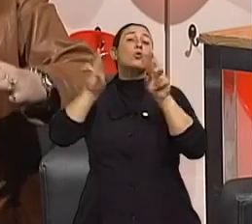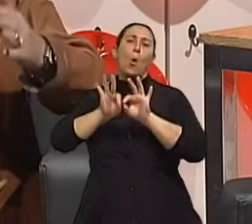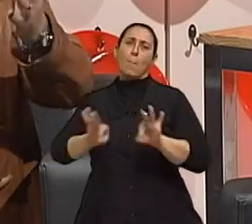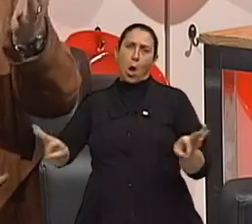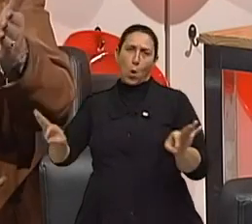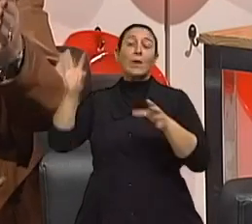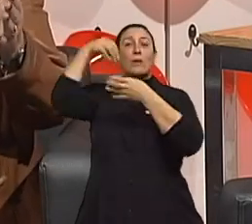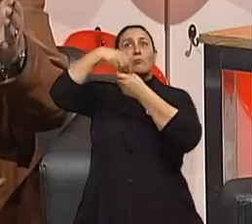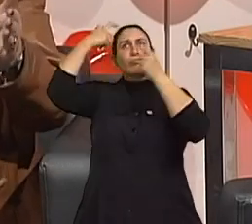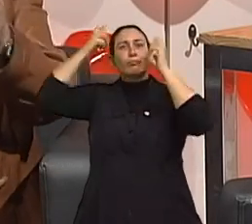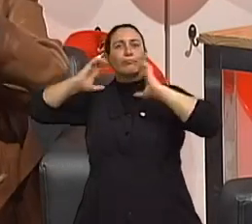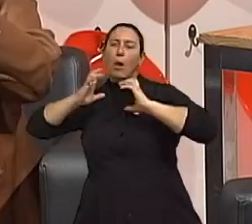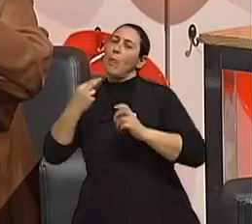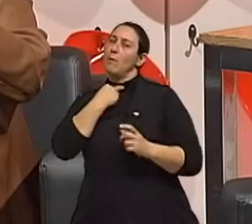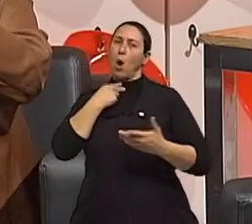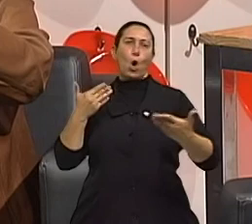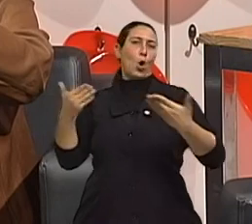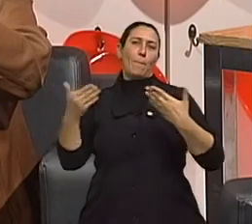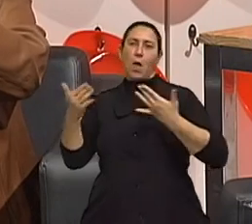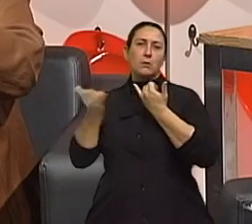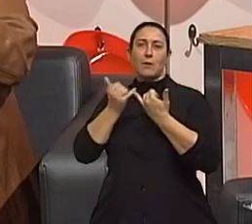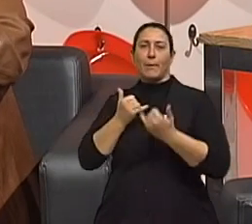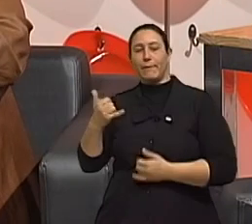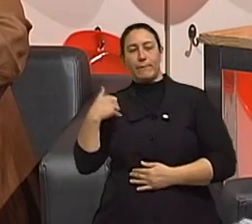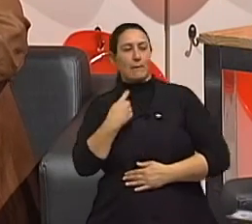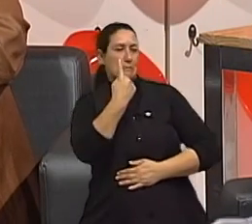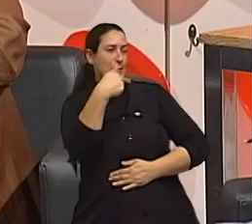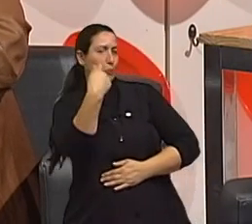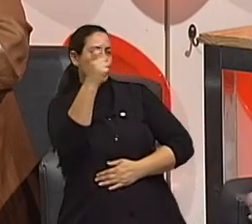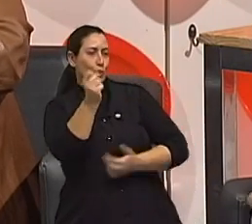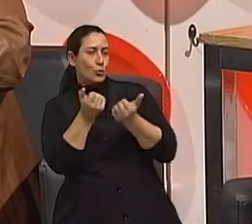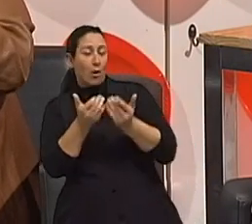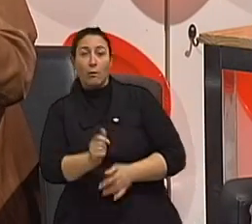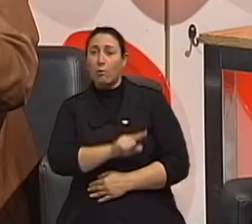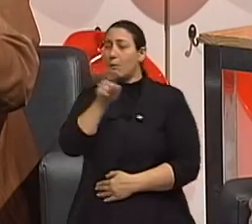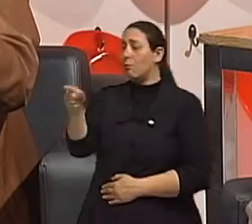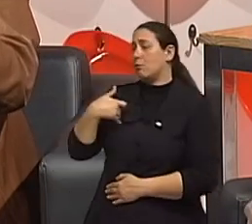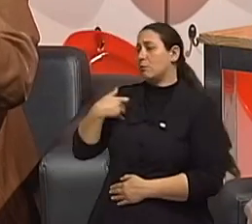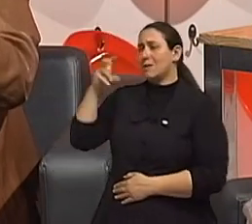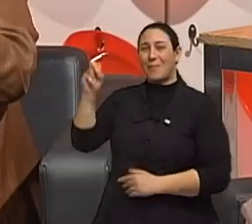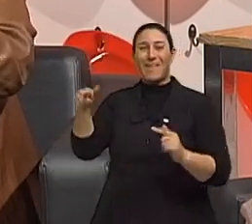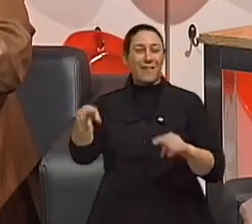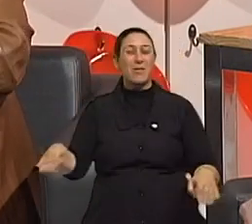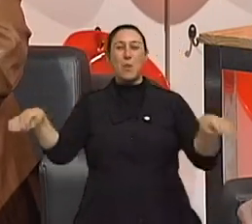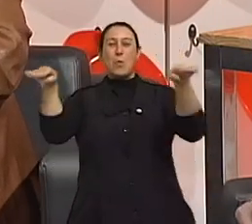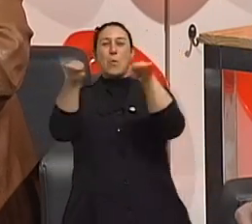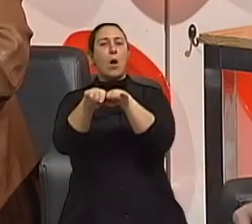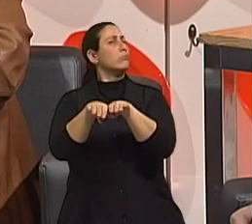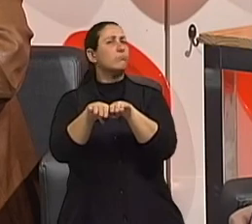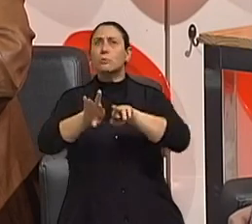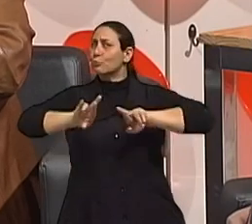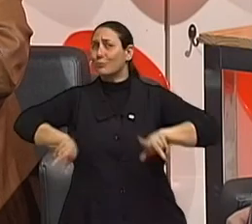portanto, nós não vamos poder nos comparar com a gurizada que entrou com 17, 18 na faculdade, que o ritmo deles é completamente